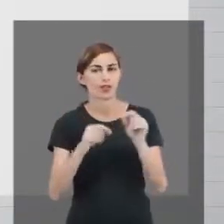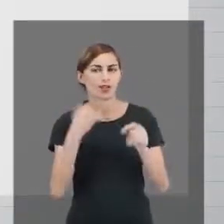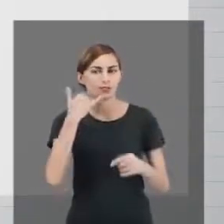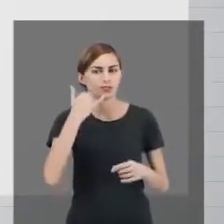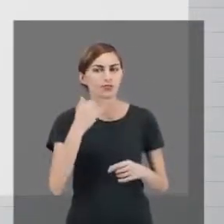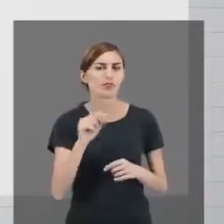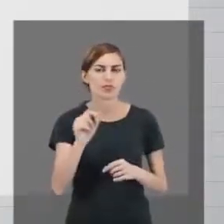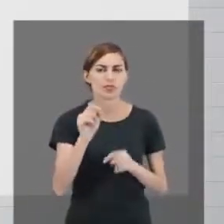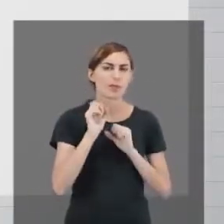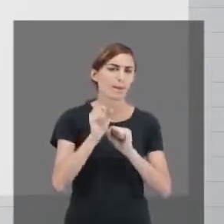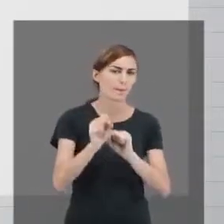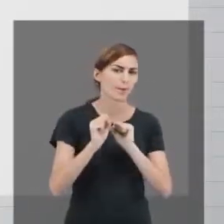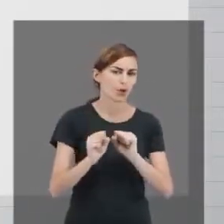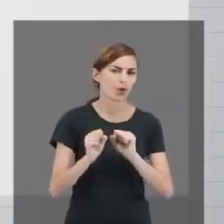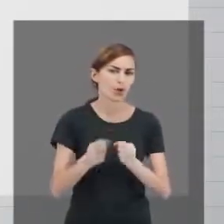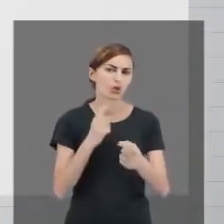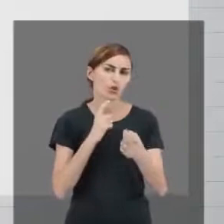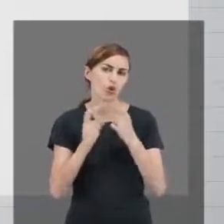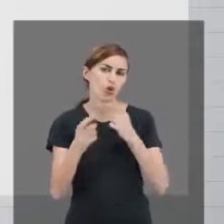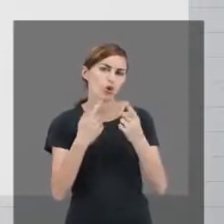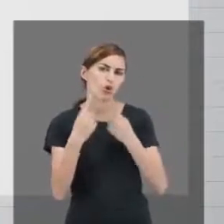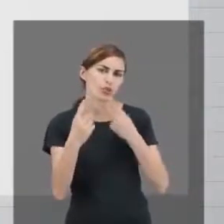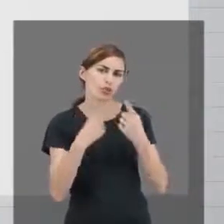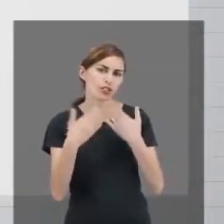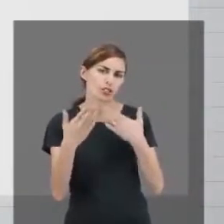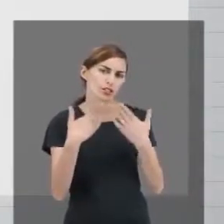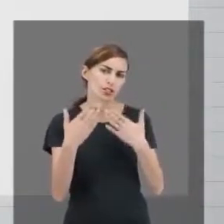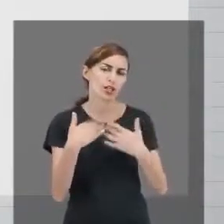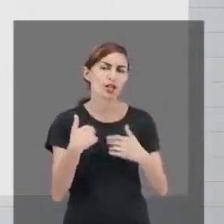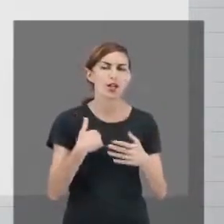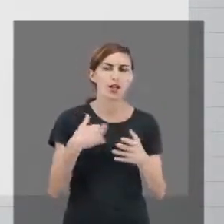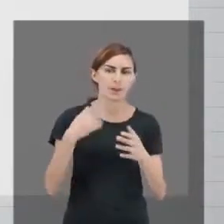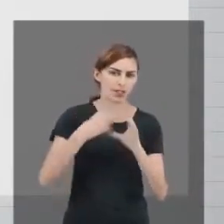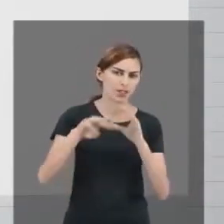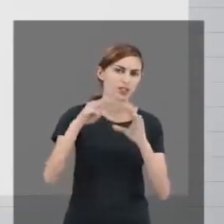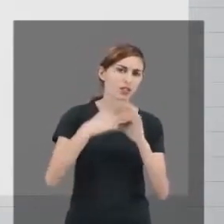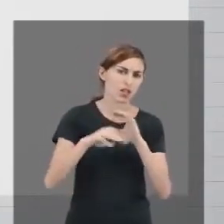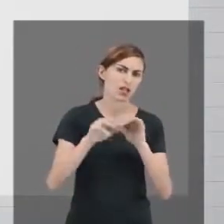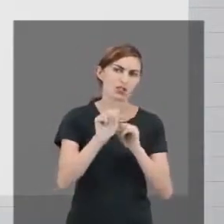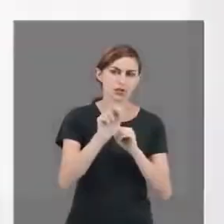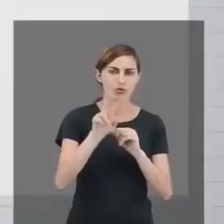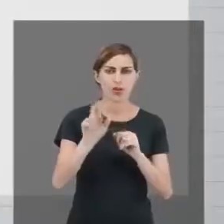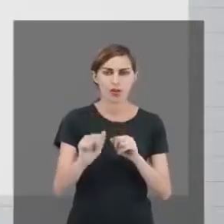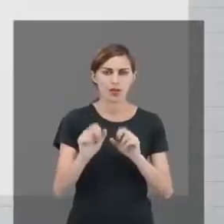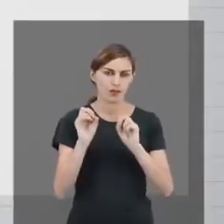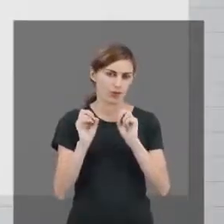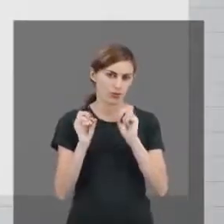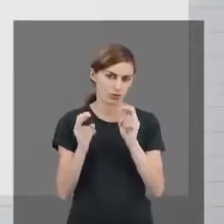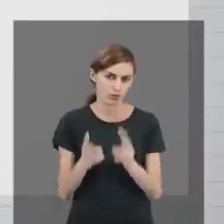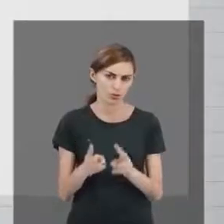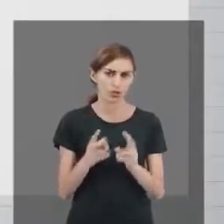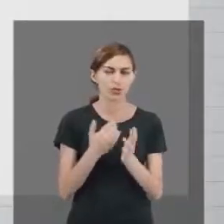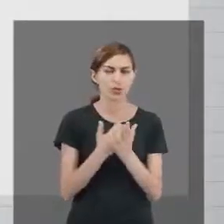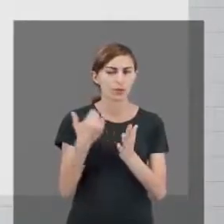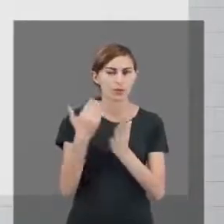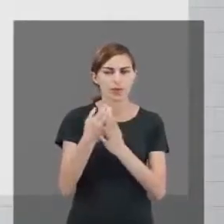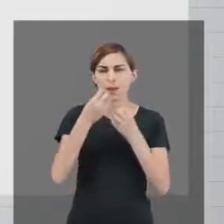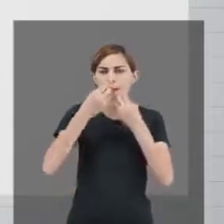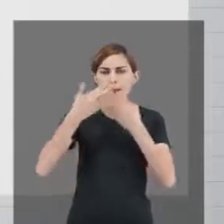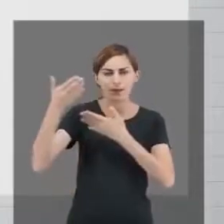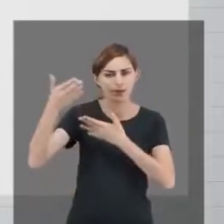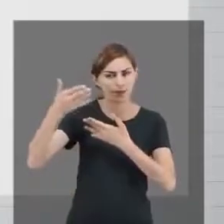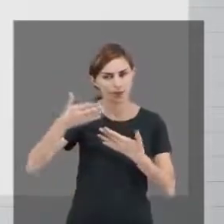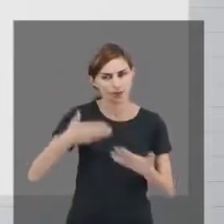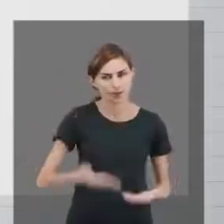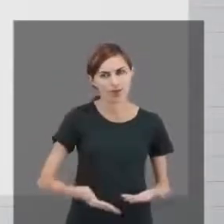E que você pode conversar com a gente a qualquer momento, através de mensagem no ambiente virtual, ok? Mais uma vez, sejam muito bem